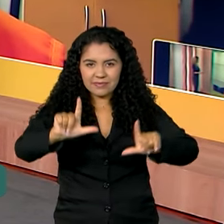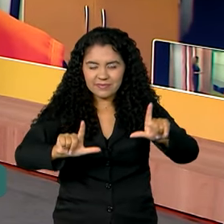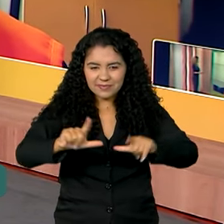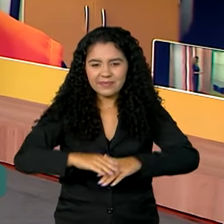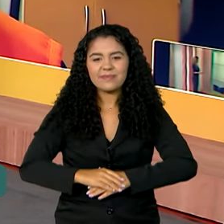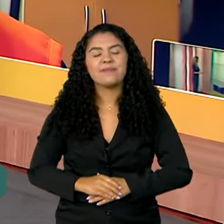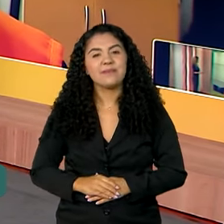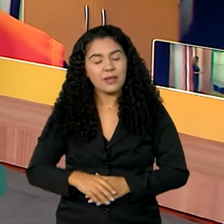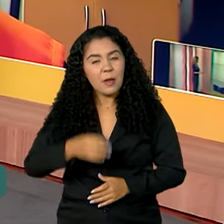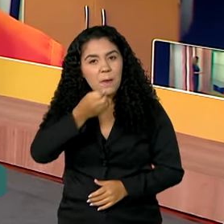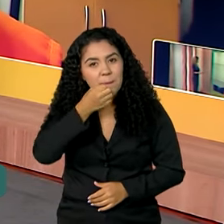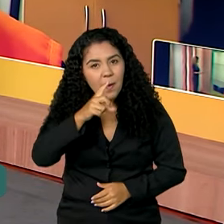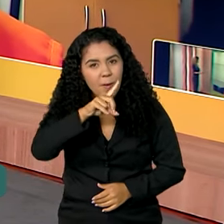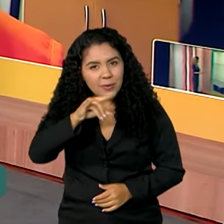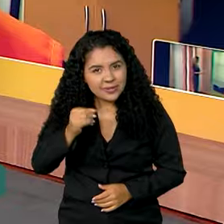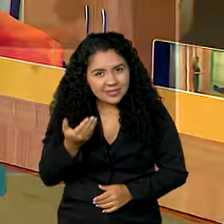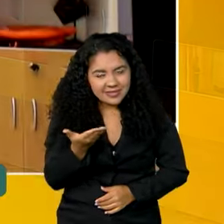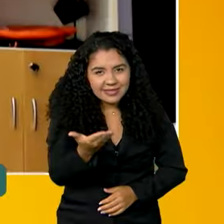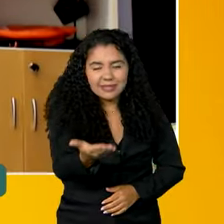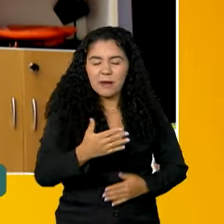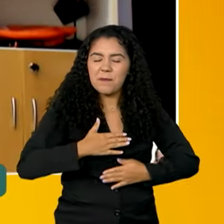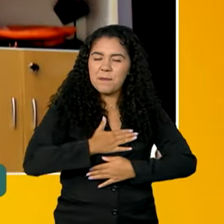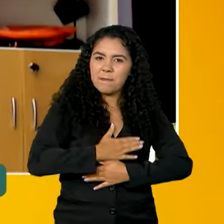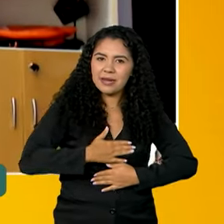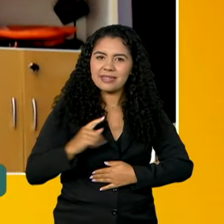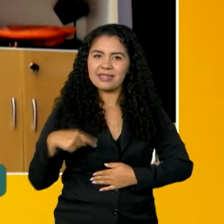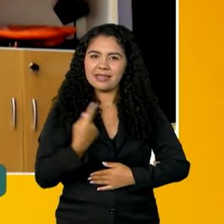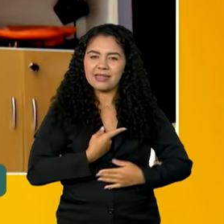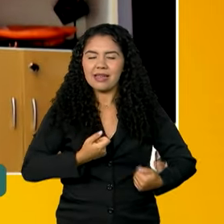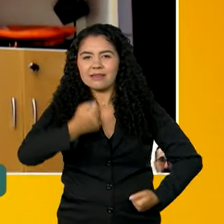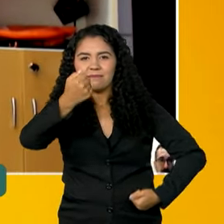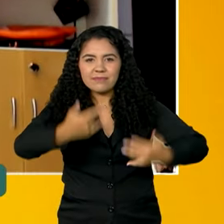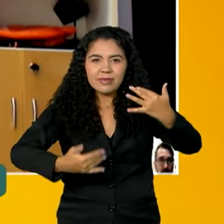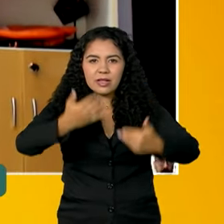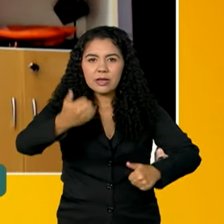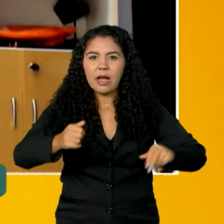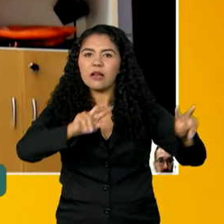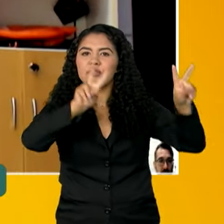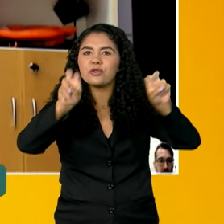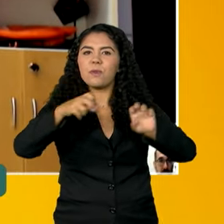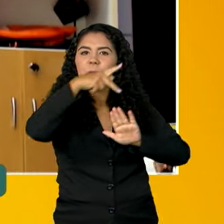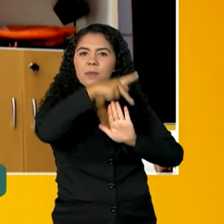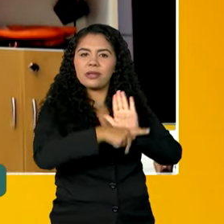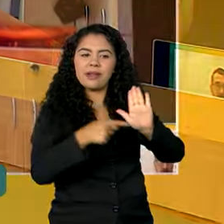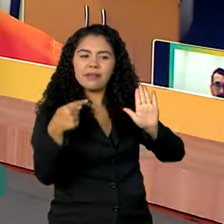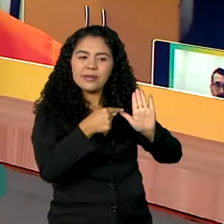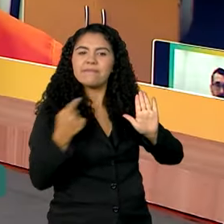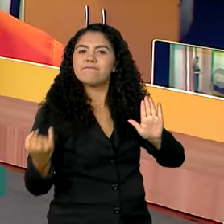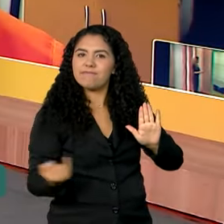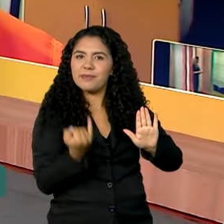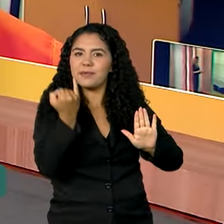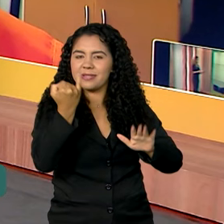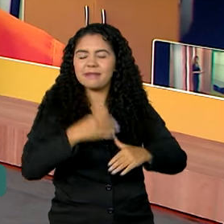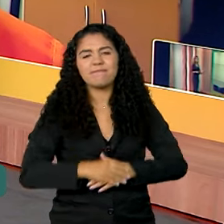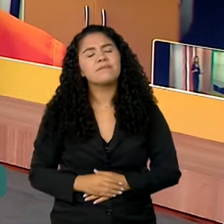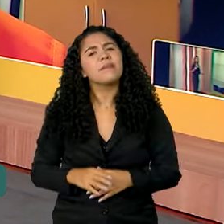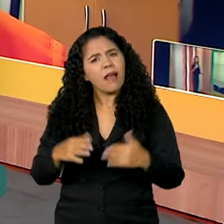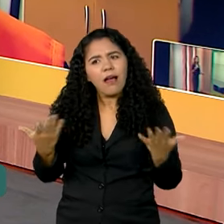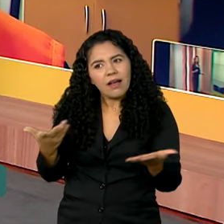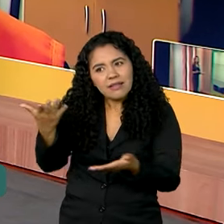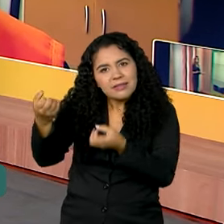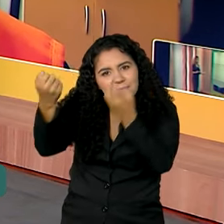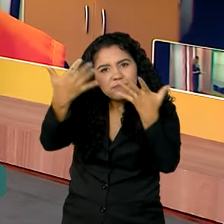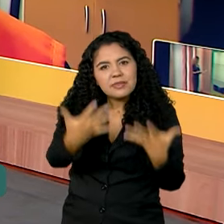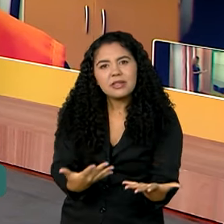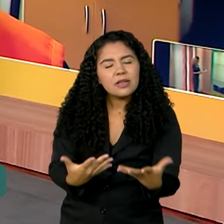dia. É sempre um prazer a gente poder contar um pouquinho desse importante projeto. Pois é, vamos começar falando aí, explicando o que é